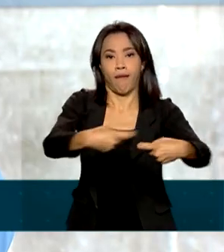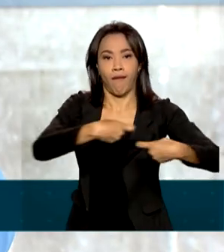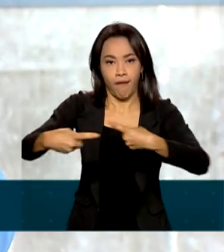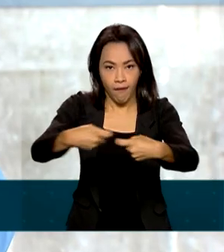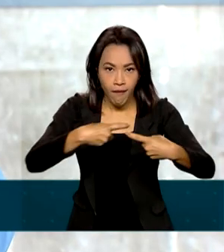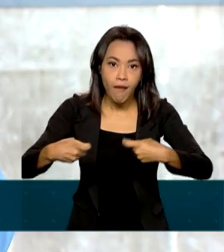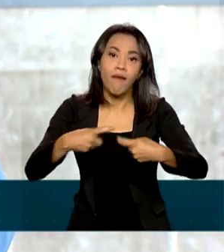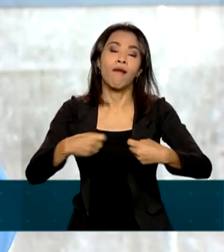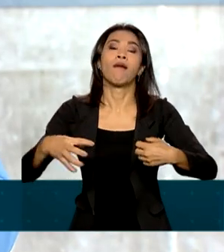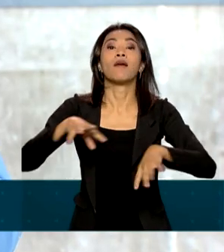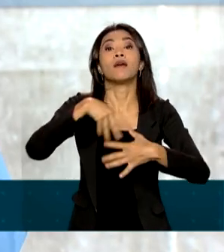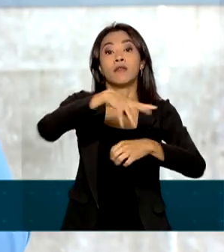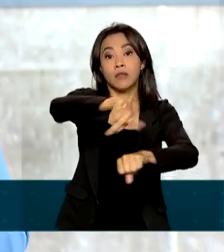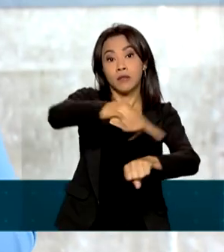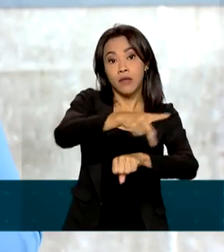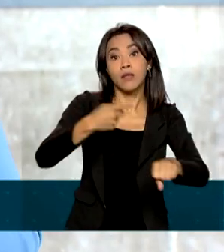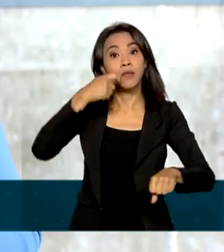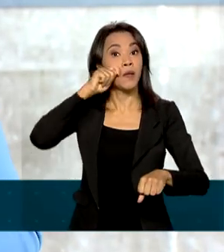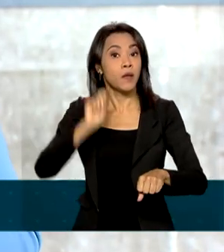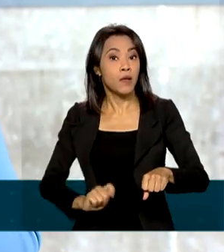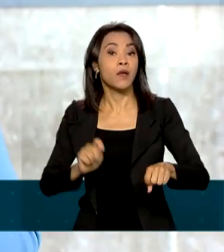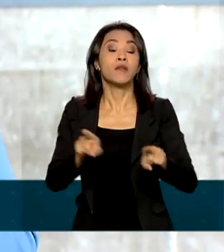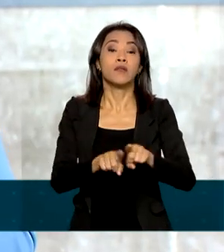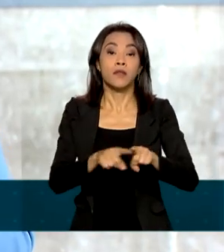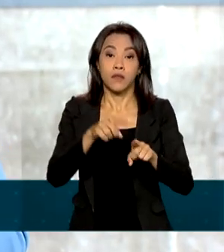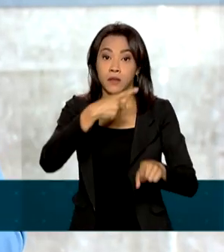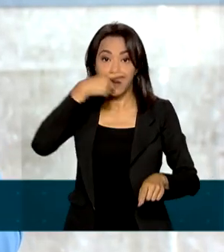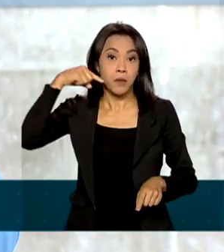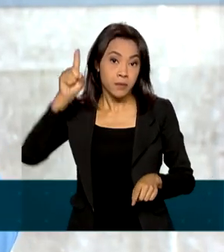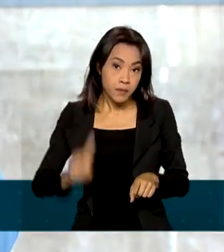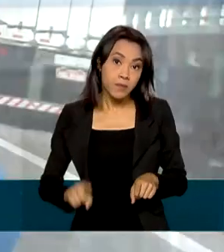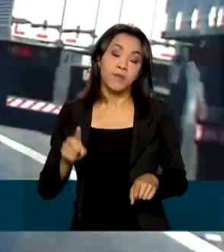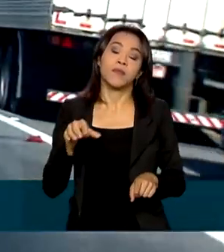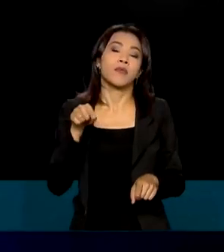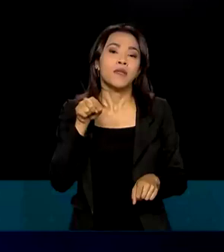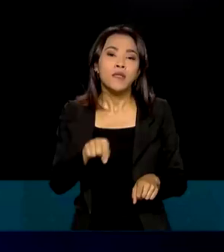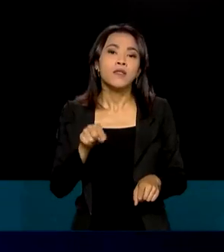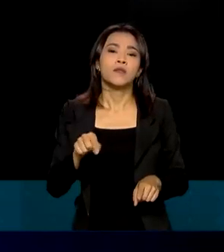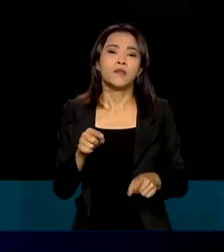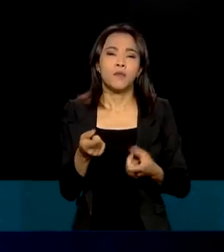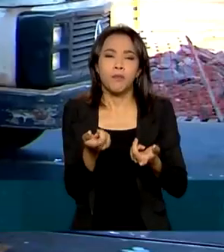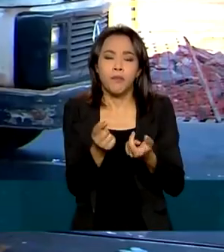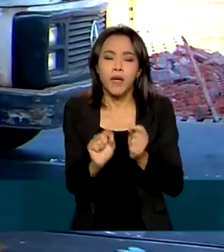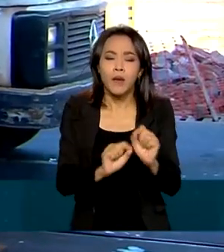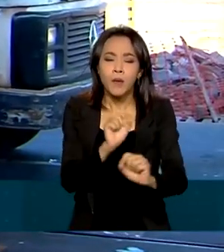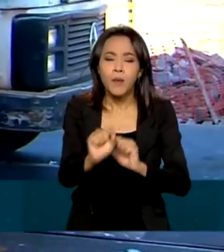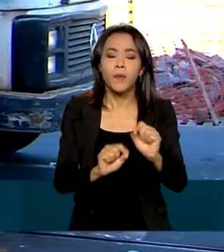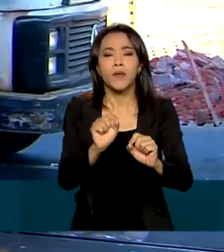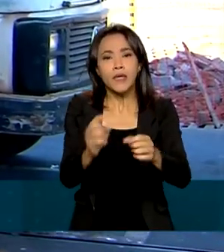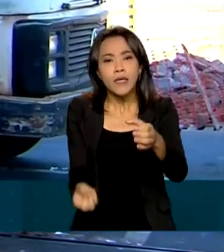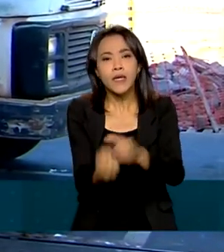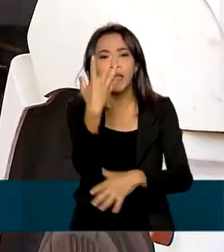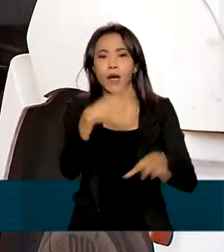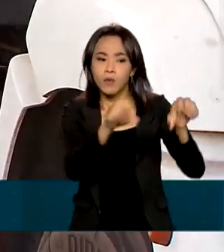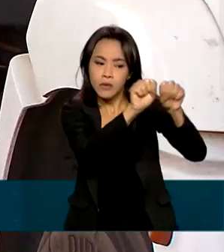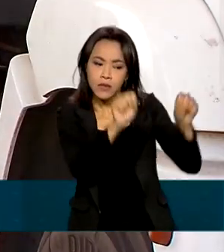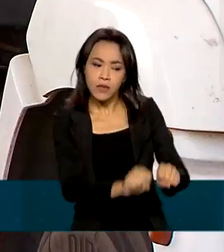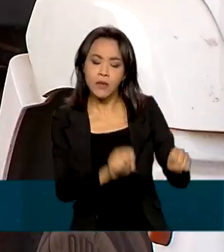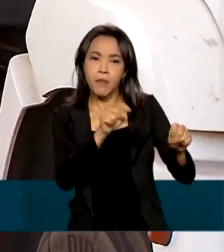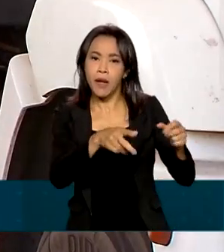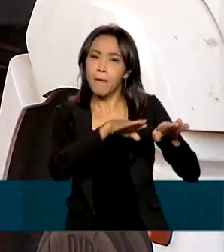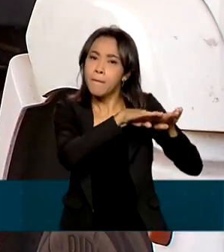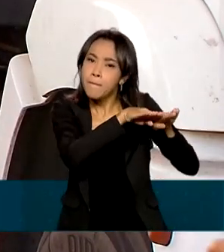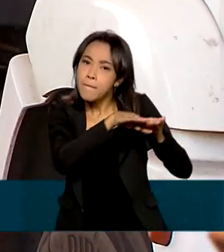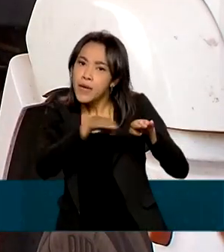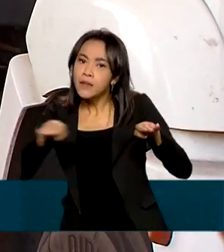mesmo dia, o Senado aprovou esse projeto de lei que altera a fórmula de cálculo dos combustíveis, além de criar uma ferramenta de estabilização dos